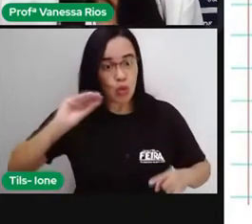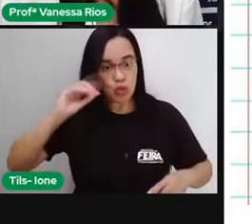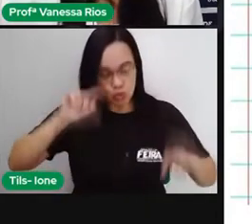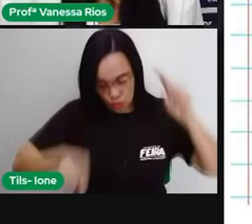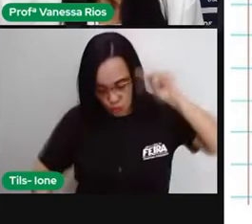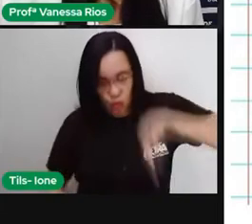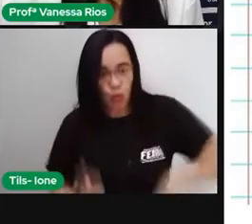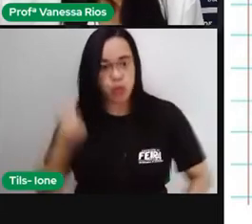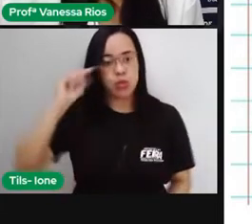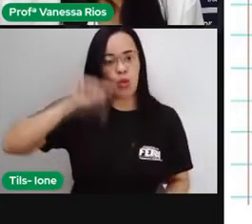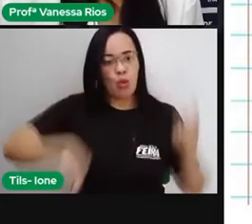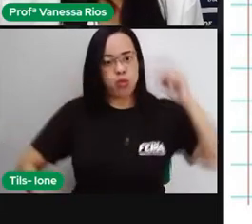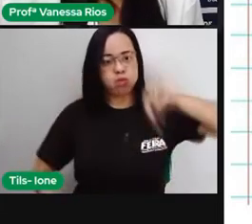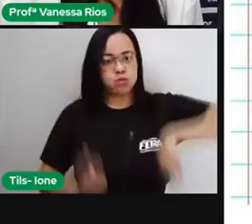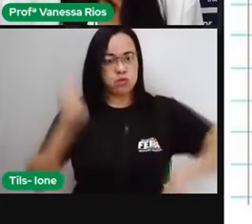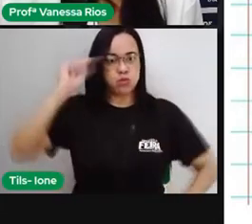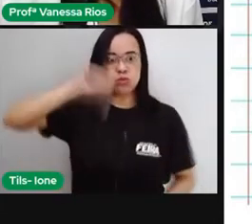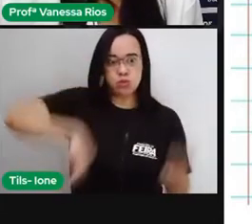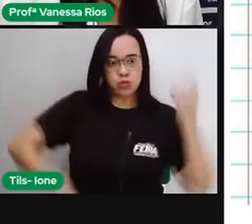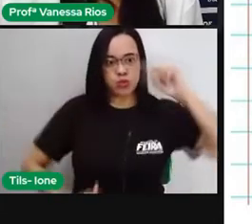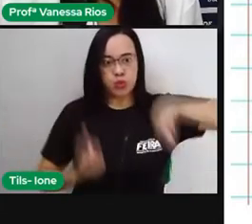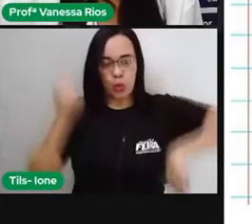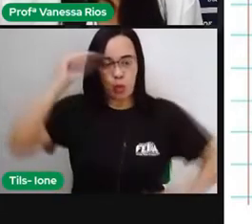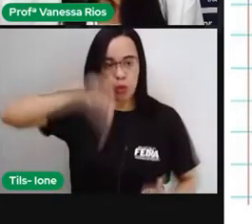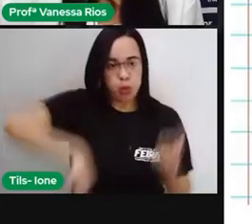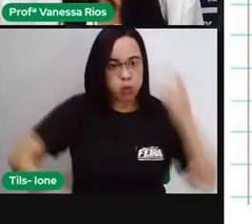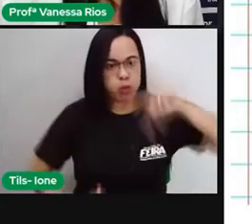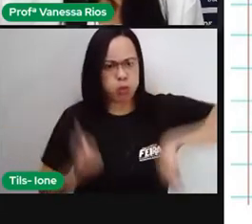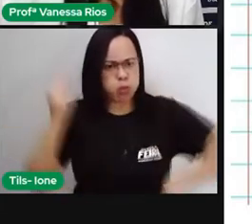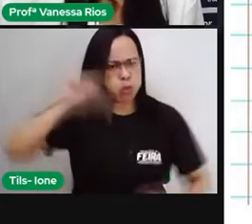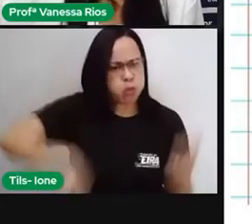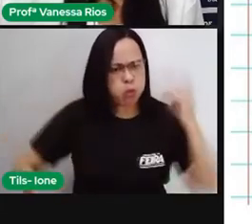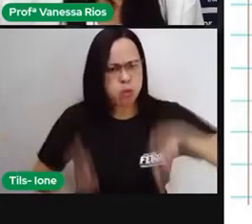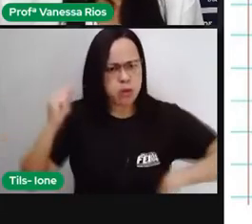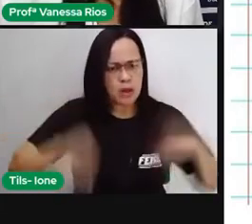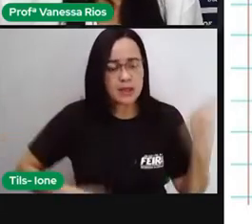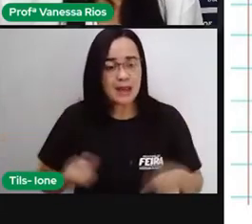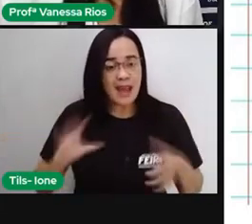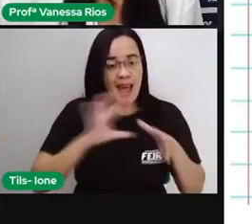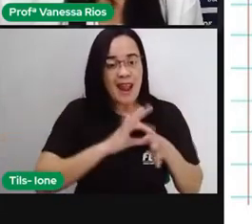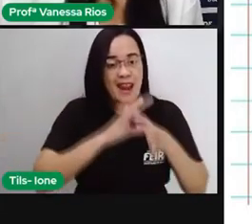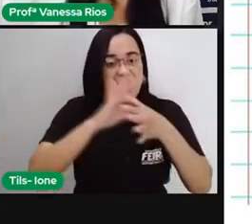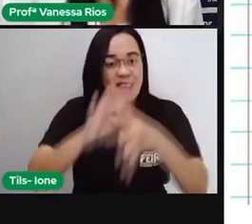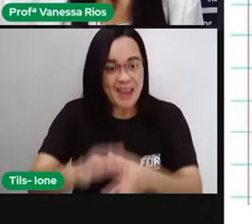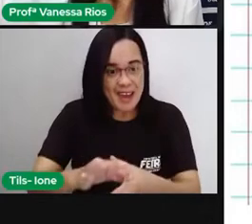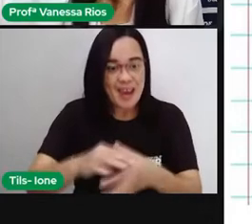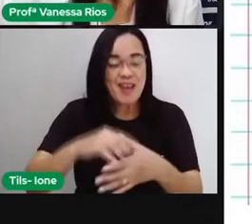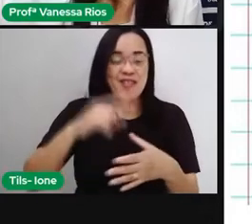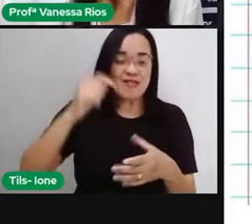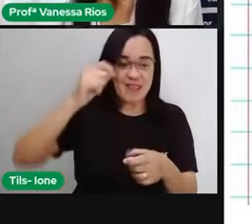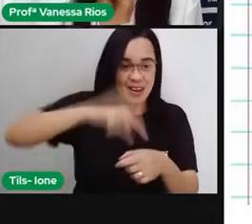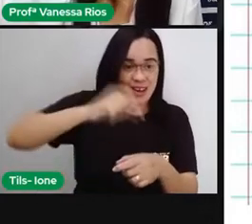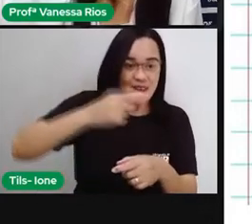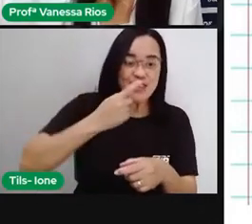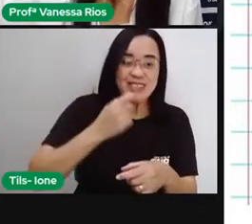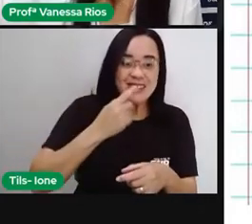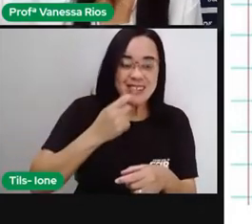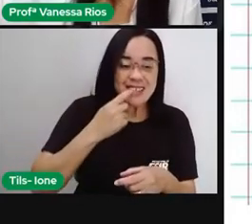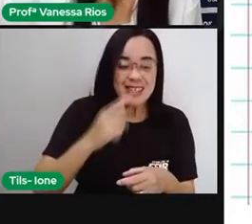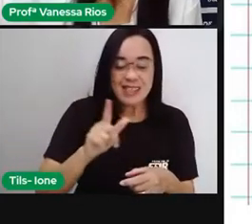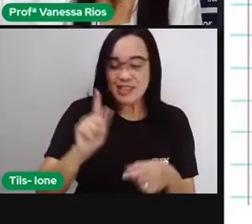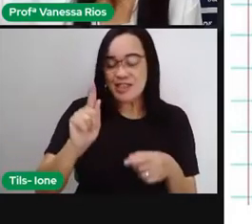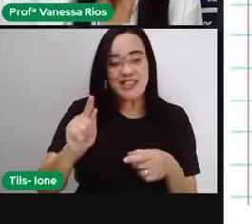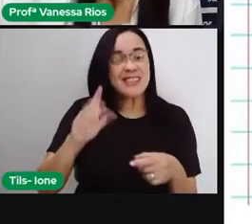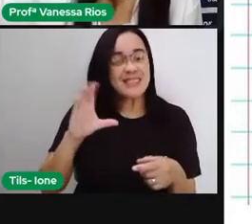da circulação sistêmica, passa para o corpo. O corpo devolve agora o sangue com gás carbônico, e o coração